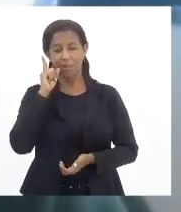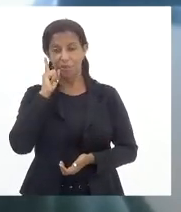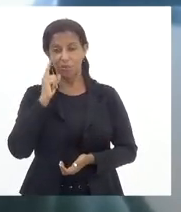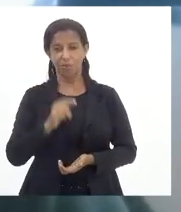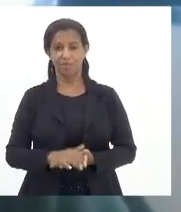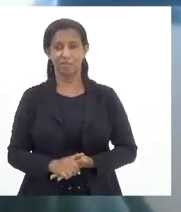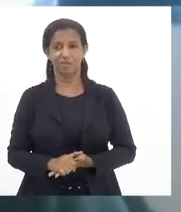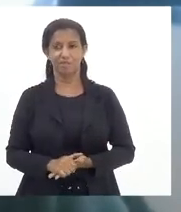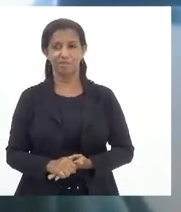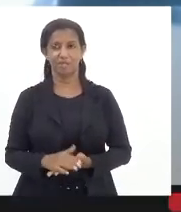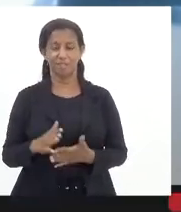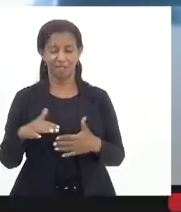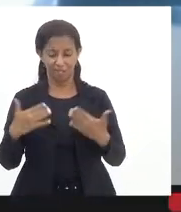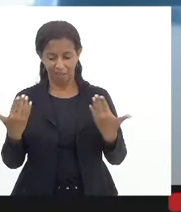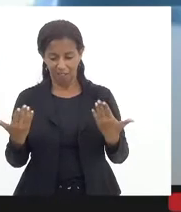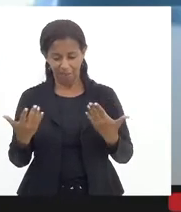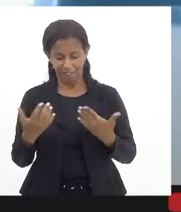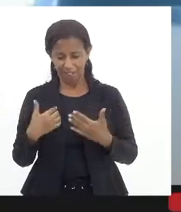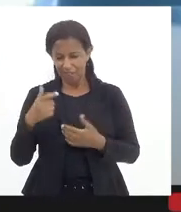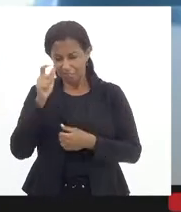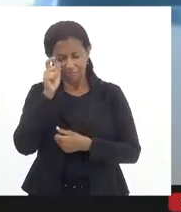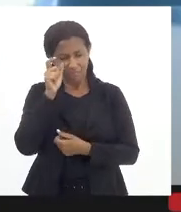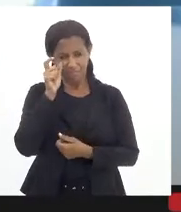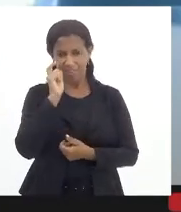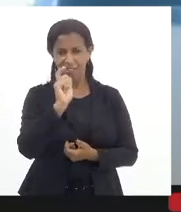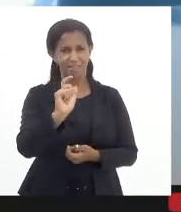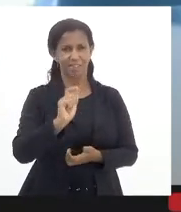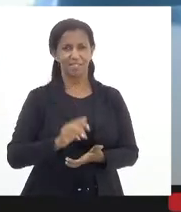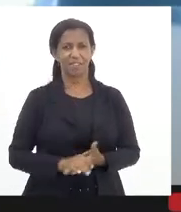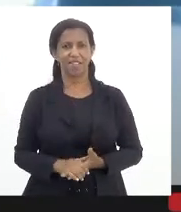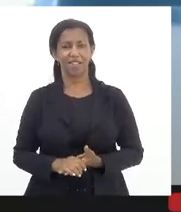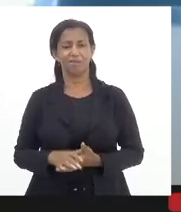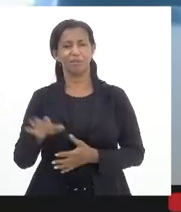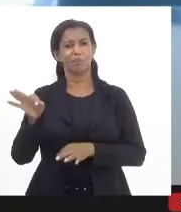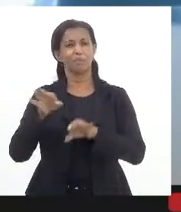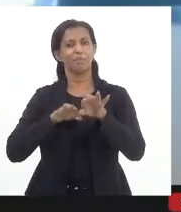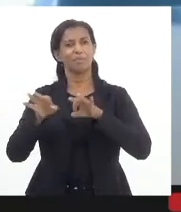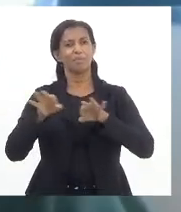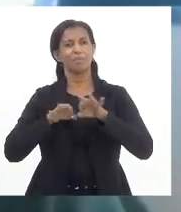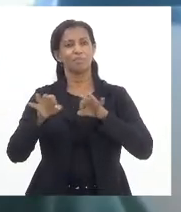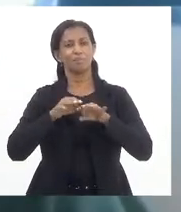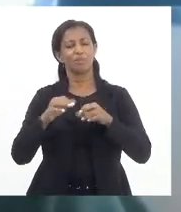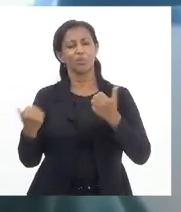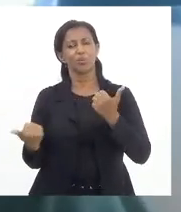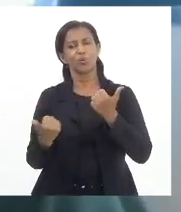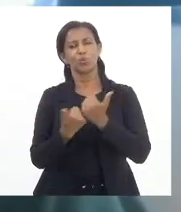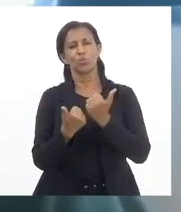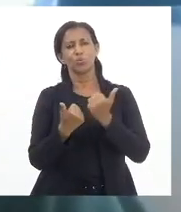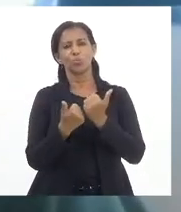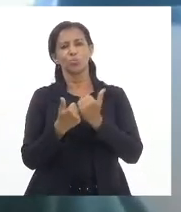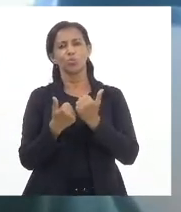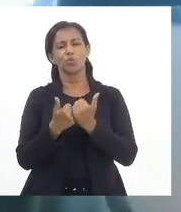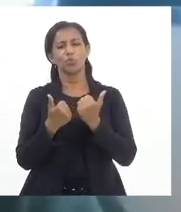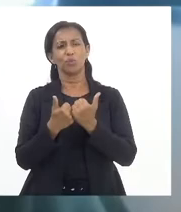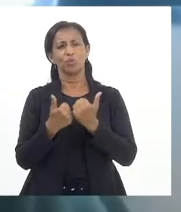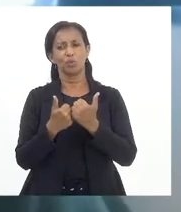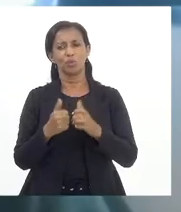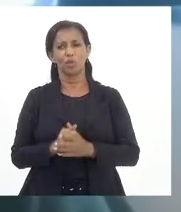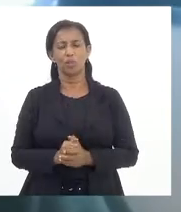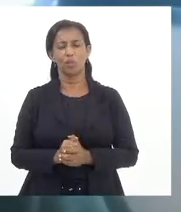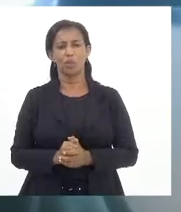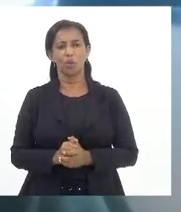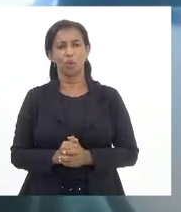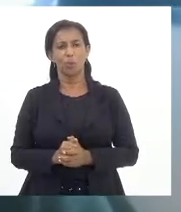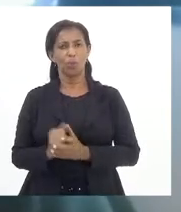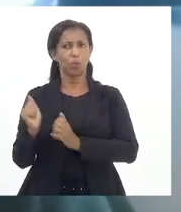tão interessado naquele projeto de substituir os combustíveis poluentes dos